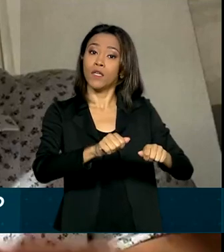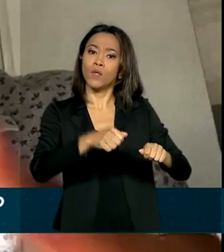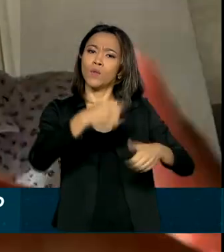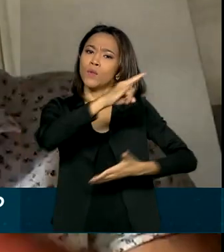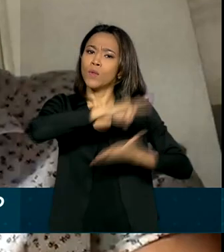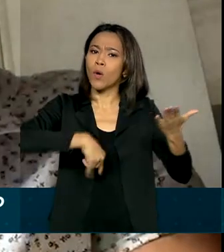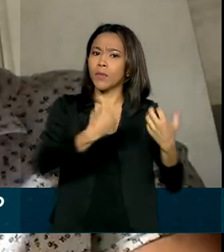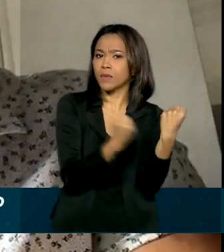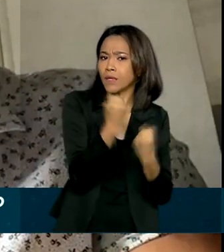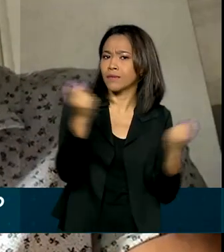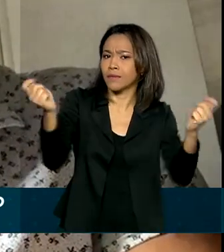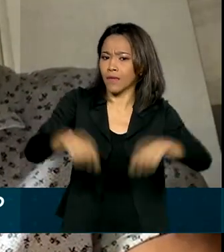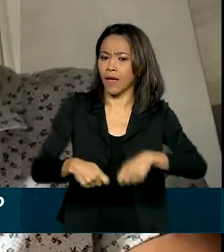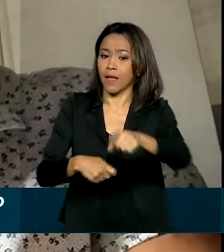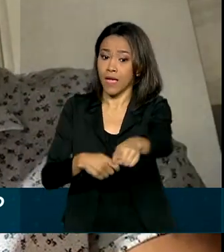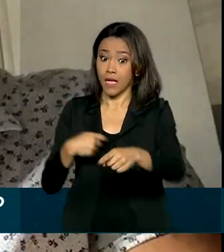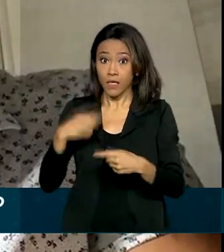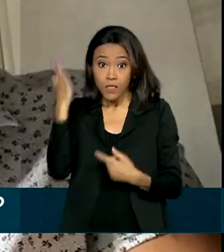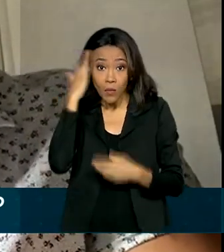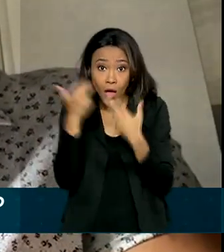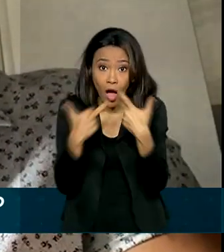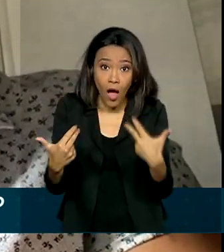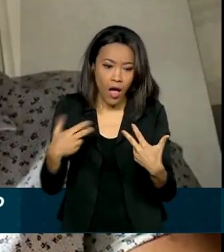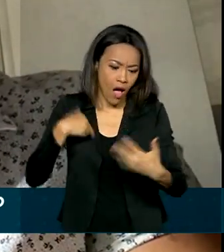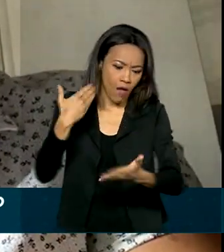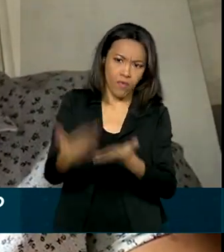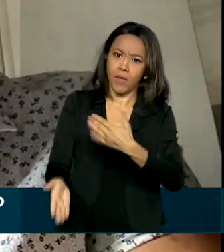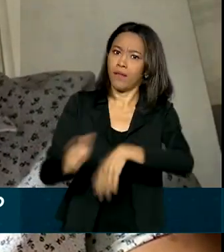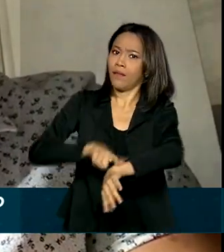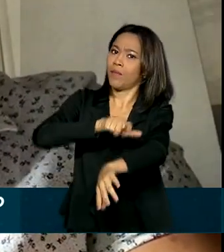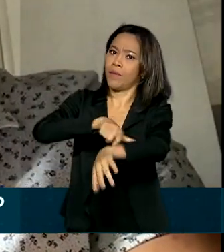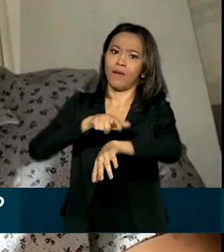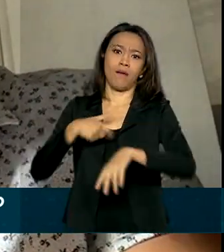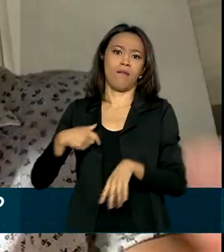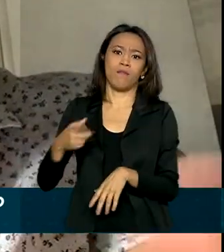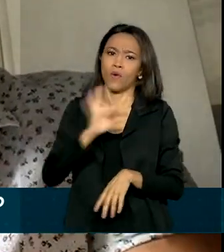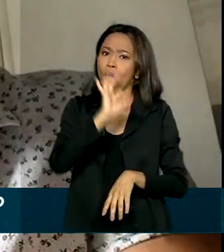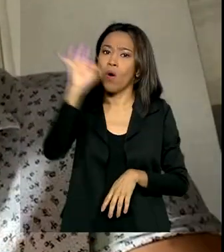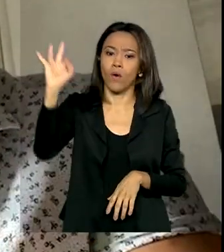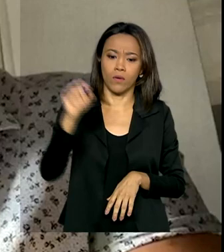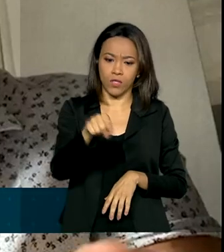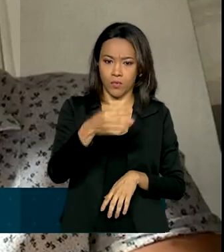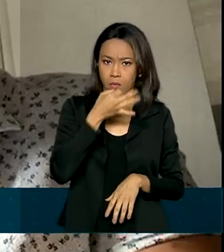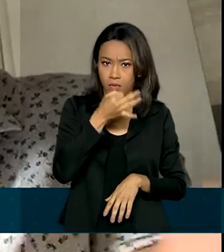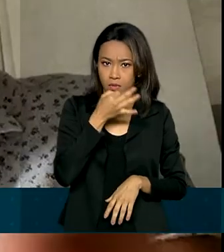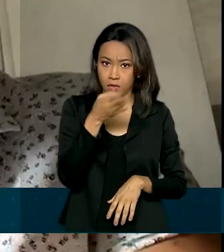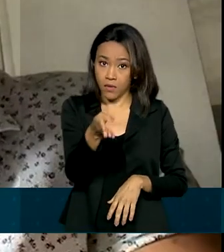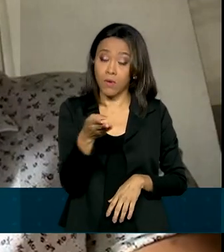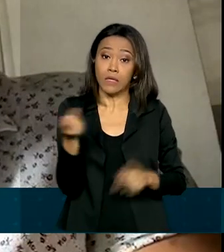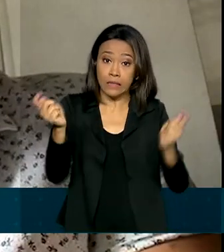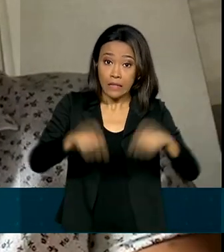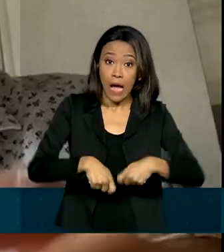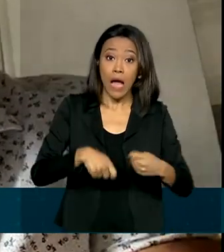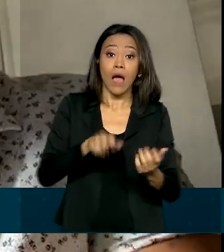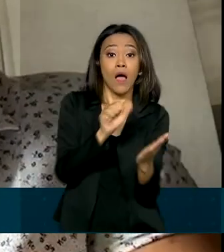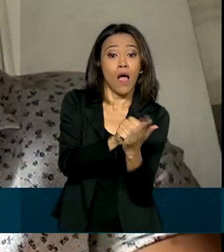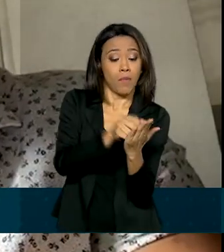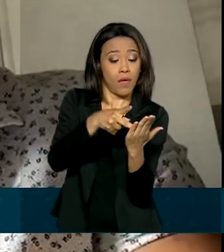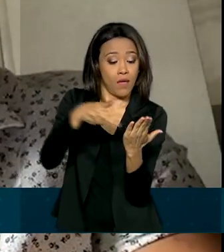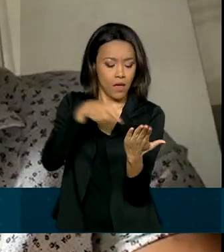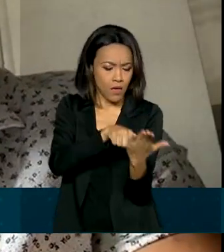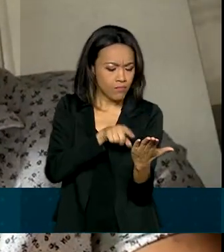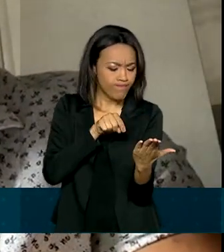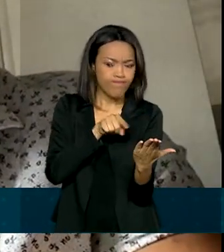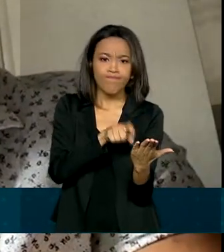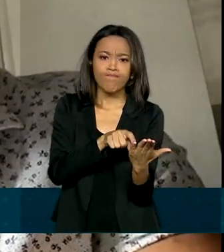soube da novidade, Diogo não perdeu tempo. Ficou ótimo isso porque a gente consegue simplesmente pelo próprio aplicativo exportar